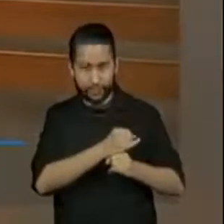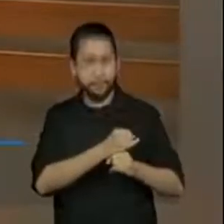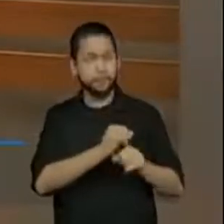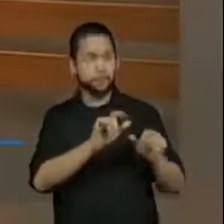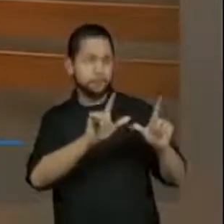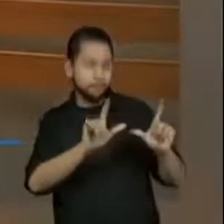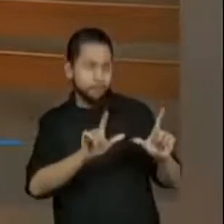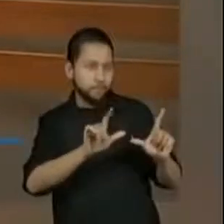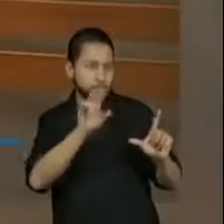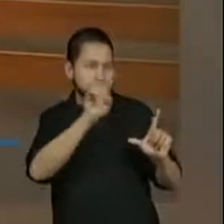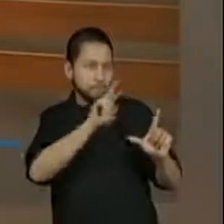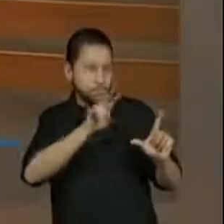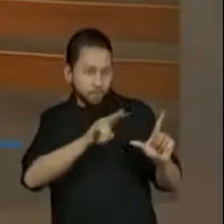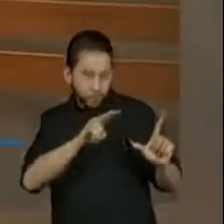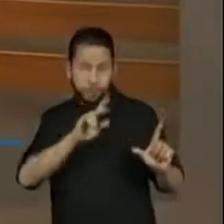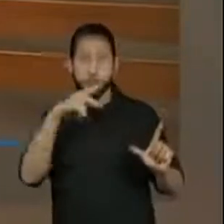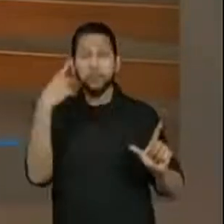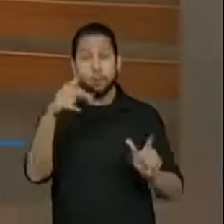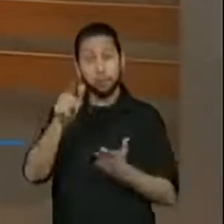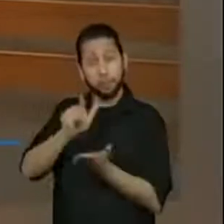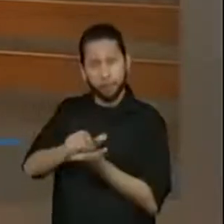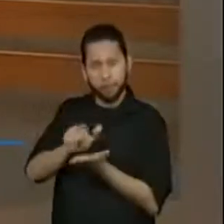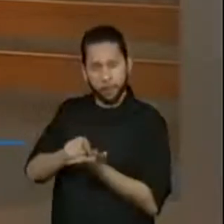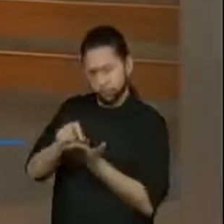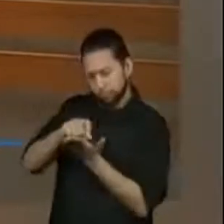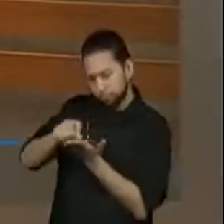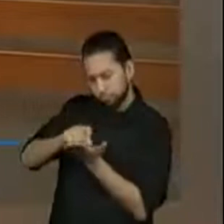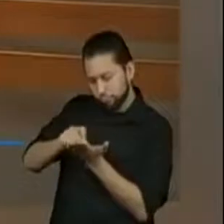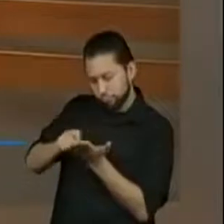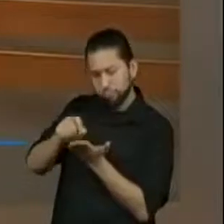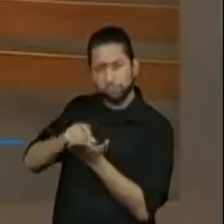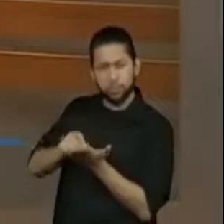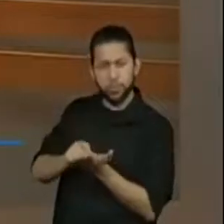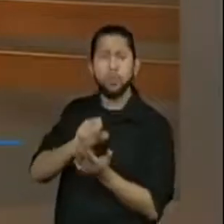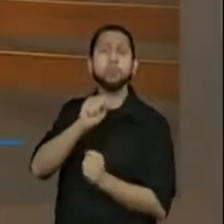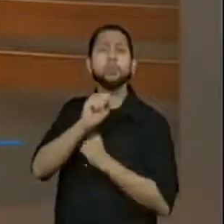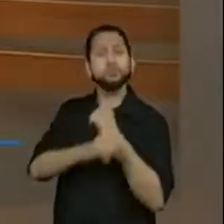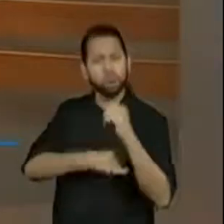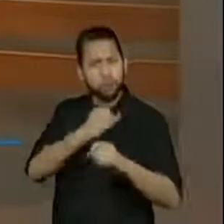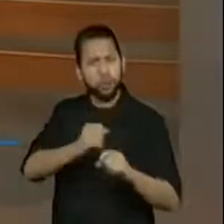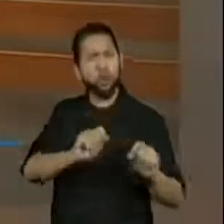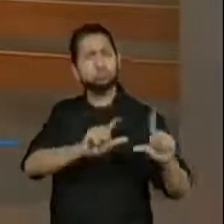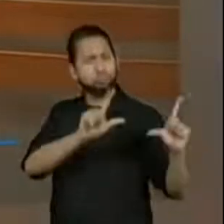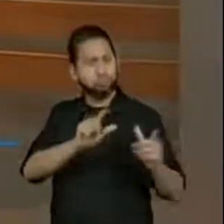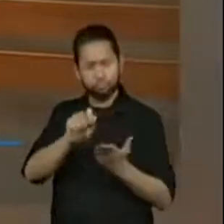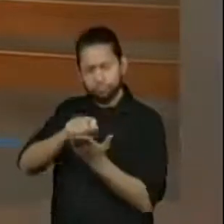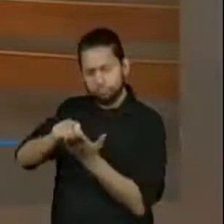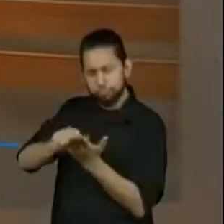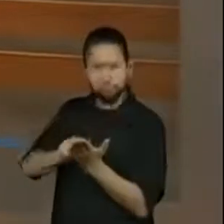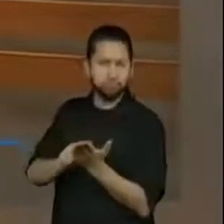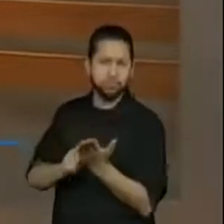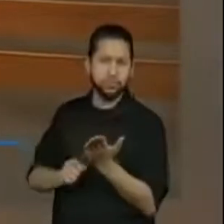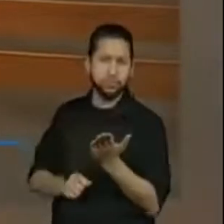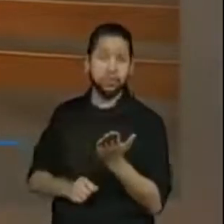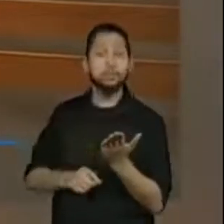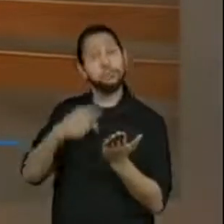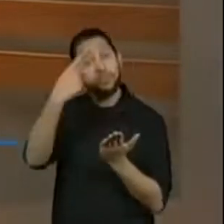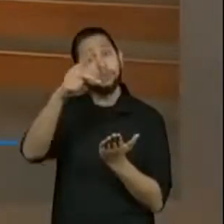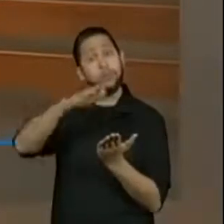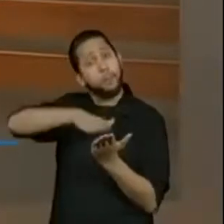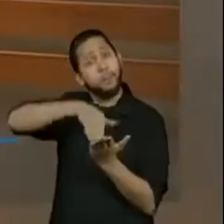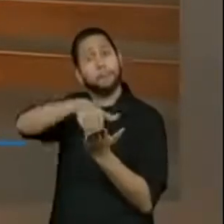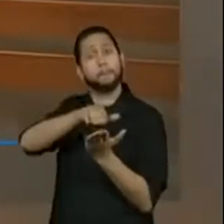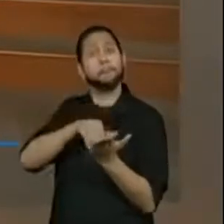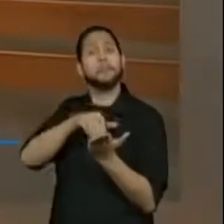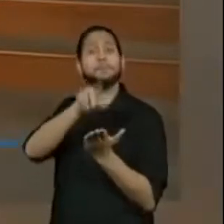façam vocês a recriação. Olha lá a obra, pega lá na internet, dá uma olhadinha e faça a reprodução. Pintem vocês a